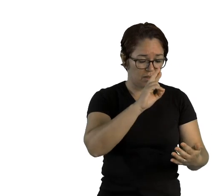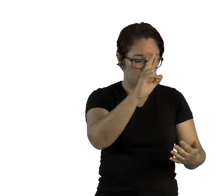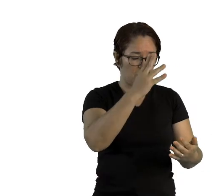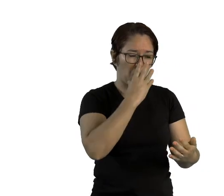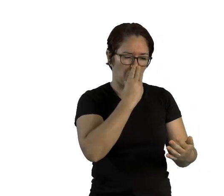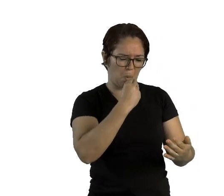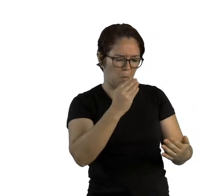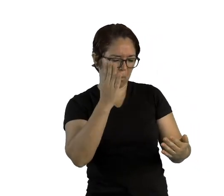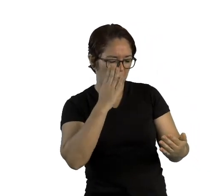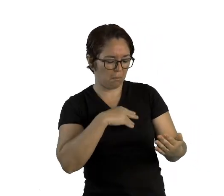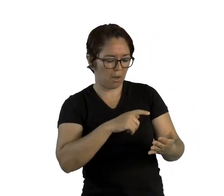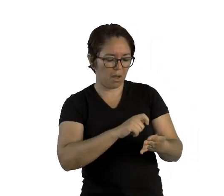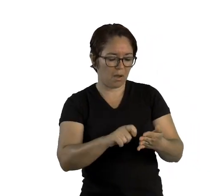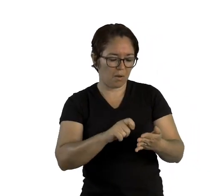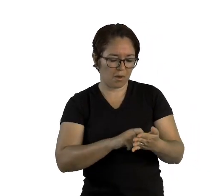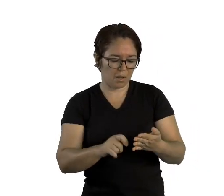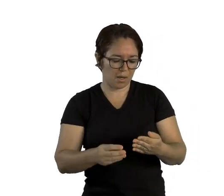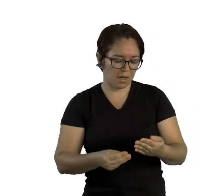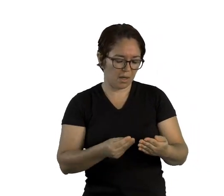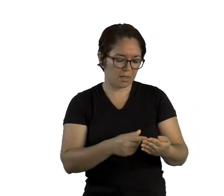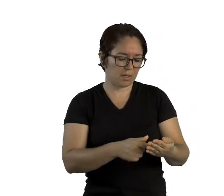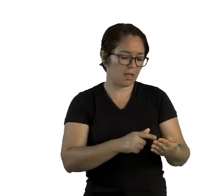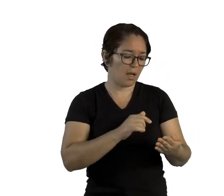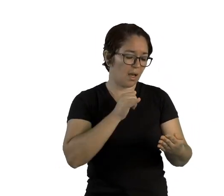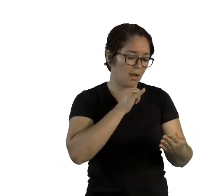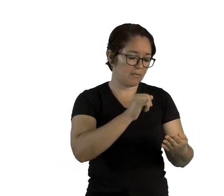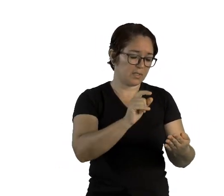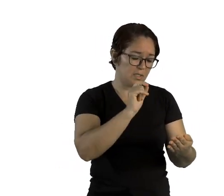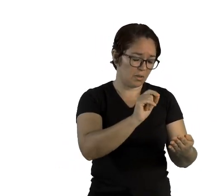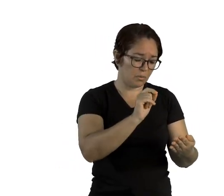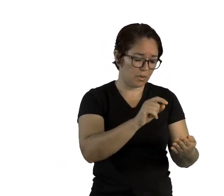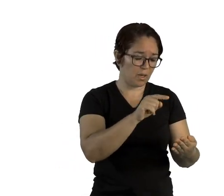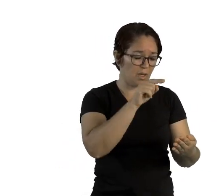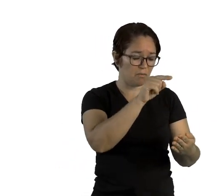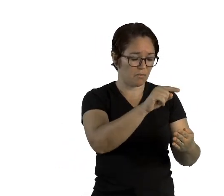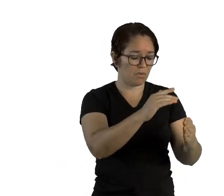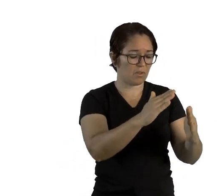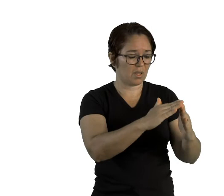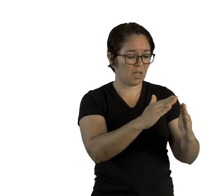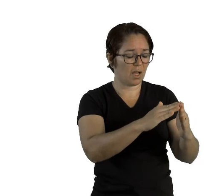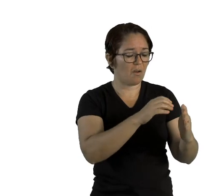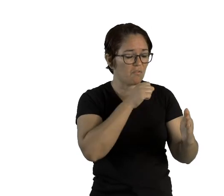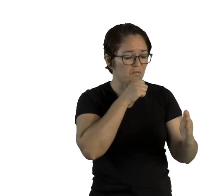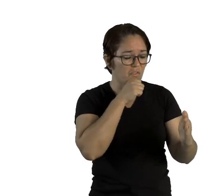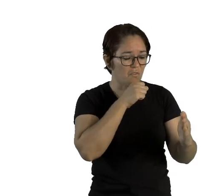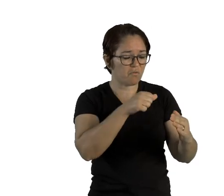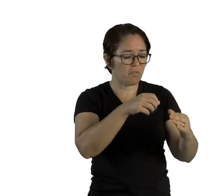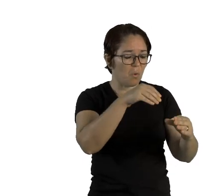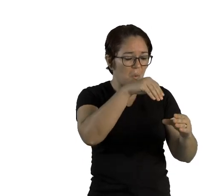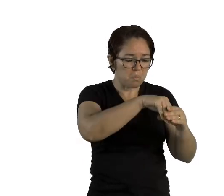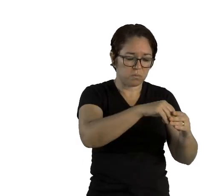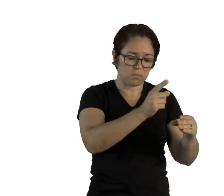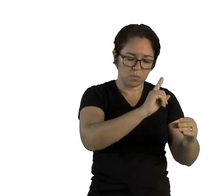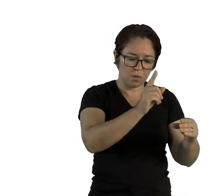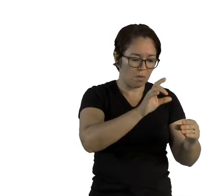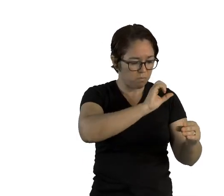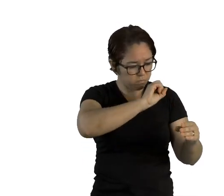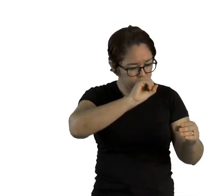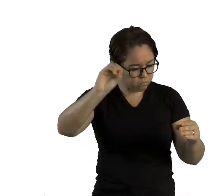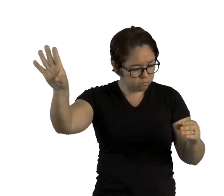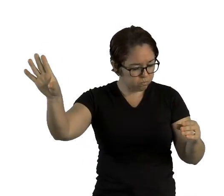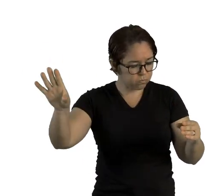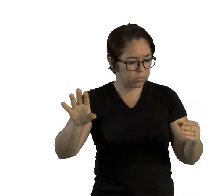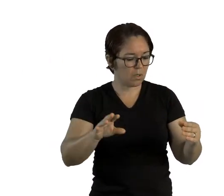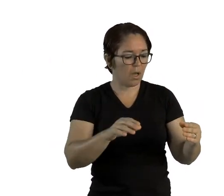lhe escrevendo essa carta para avisar que você deve sair da casa da vovózinha e deixá-la por aí. Senão,